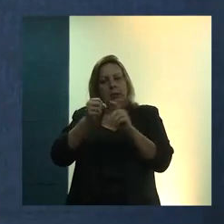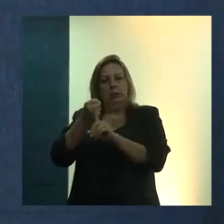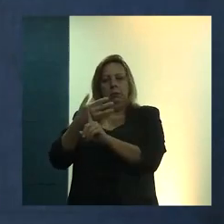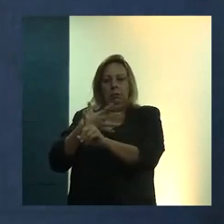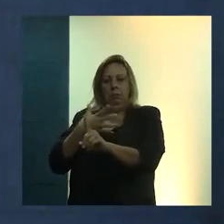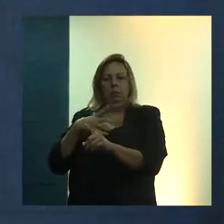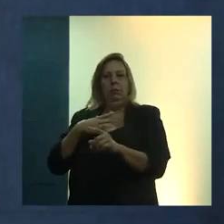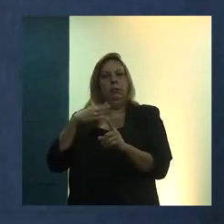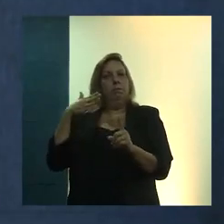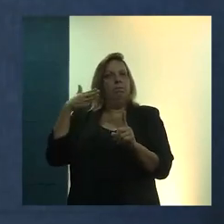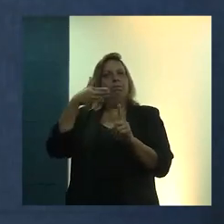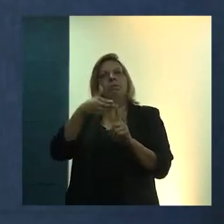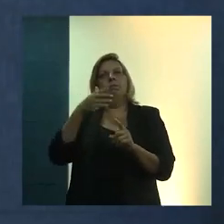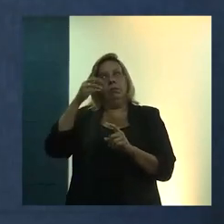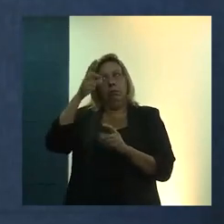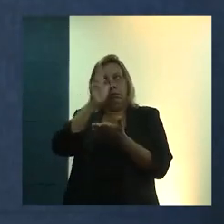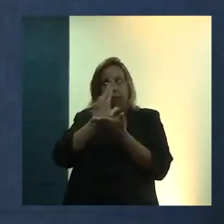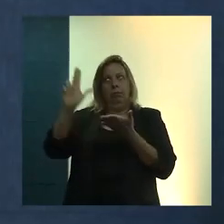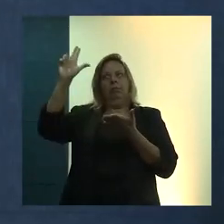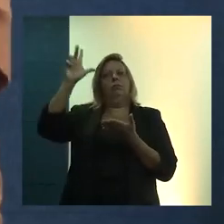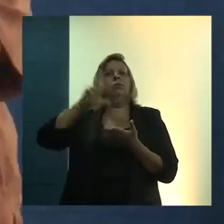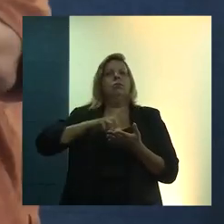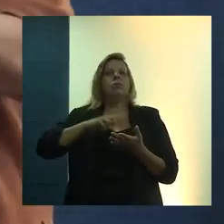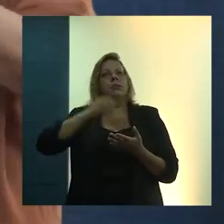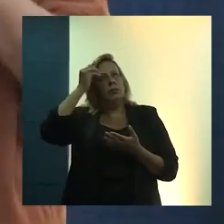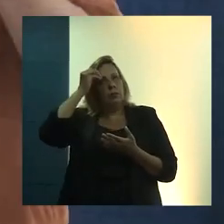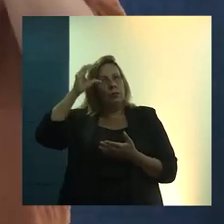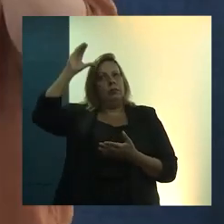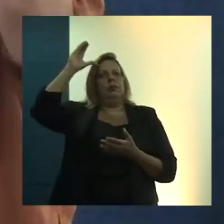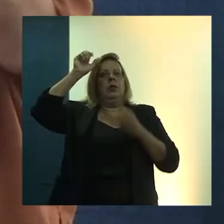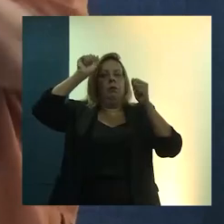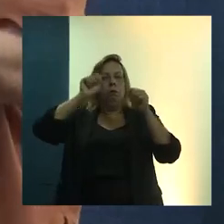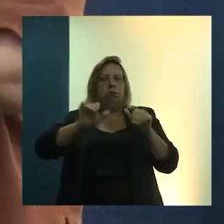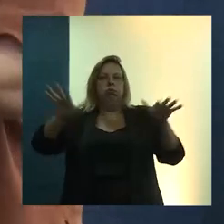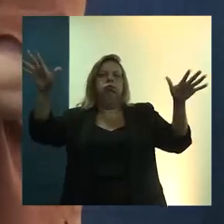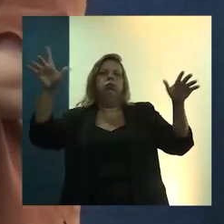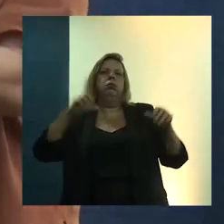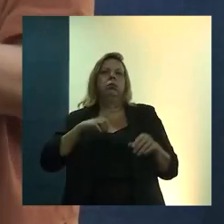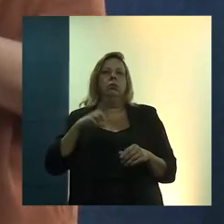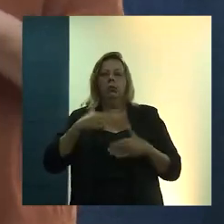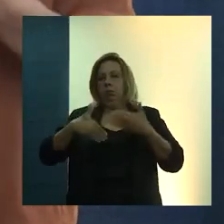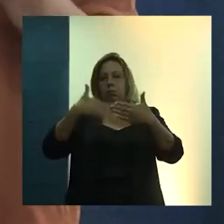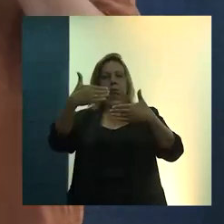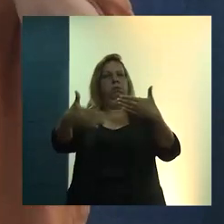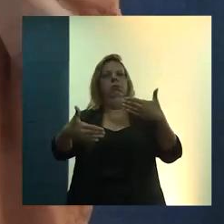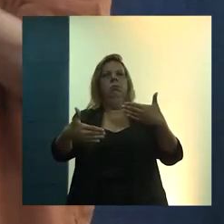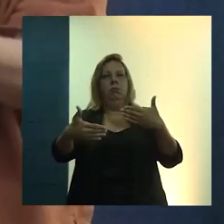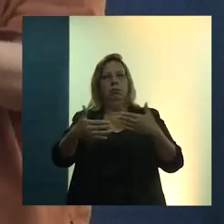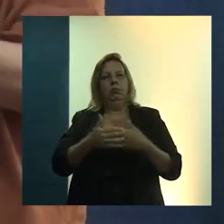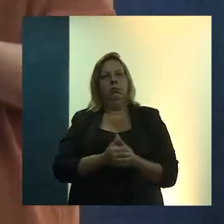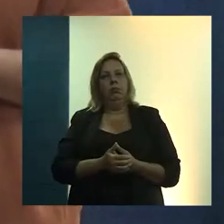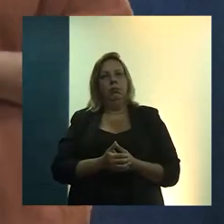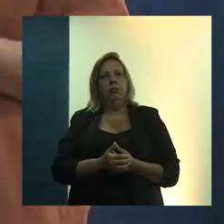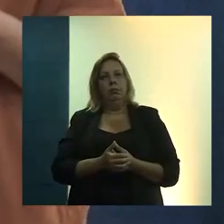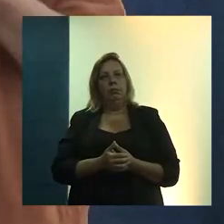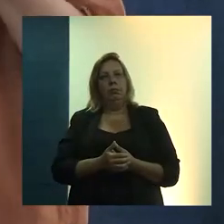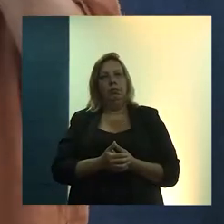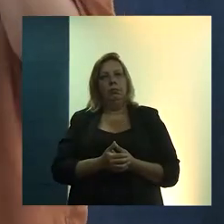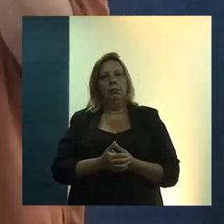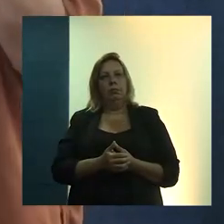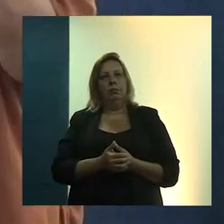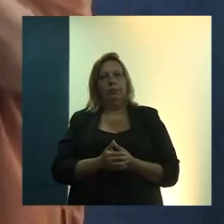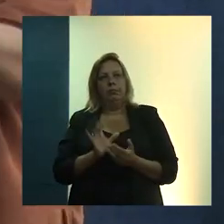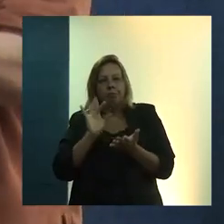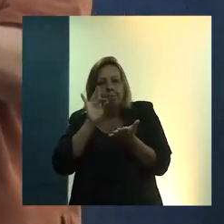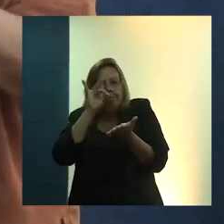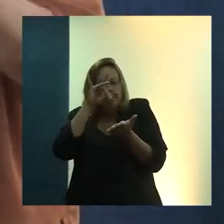principal função da universidade é o conhecimento, é o avanço da compreensão da realidade,